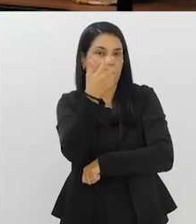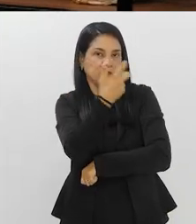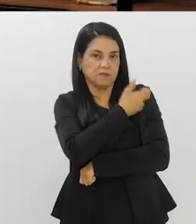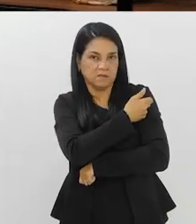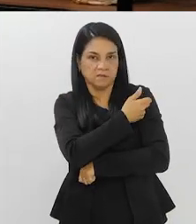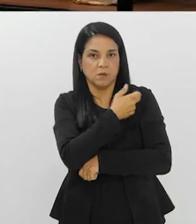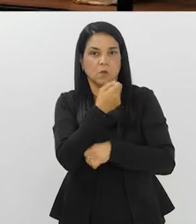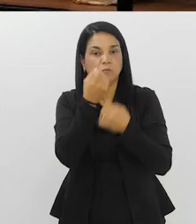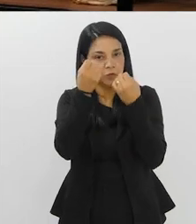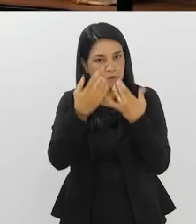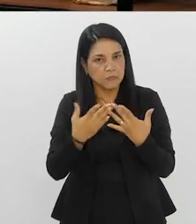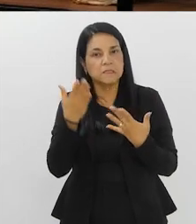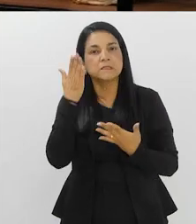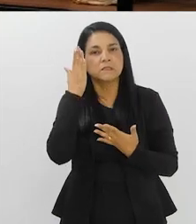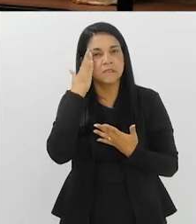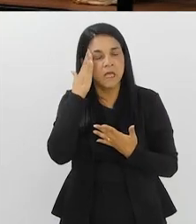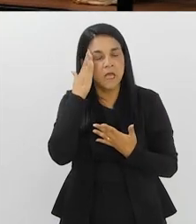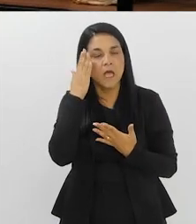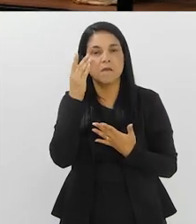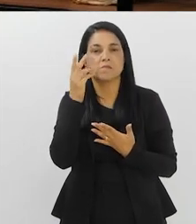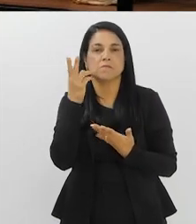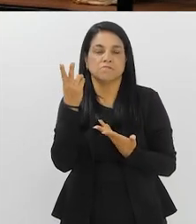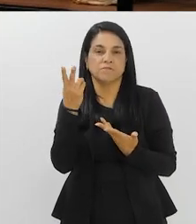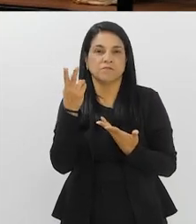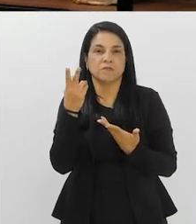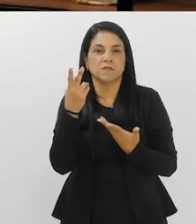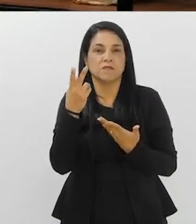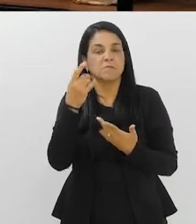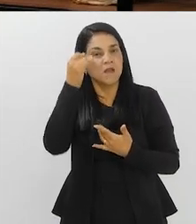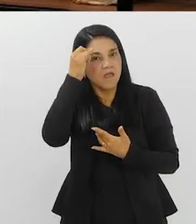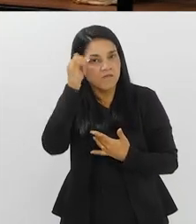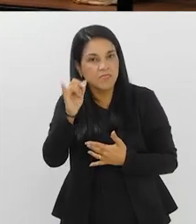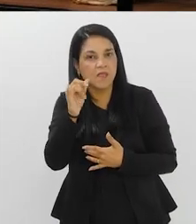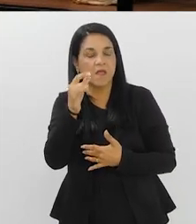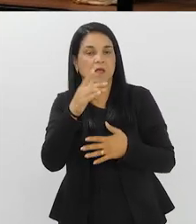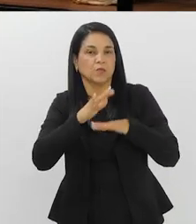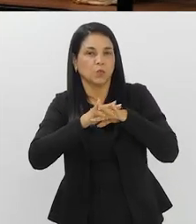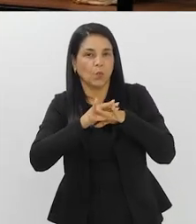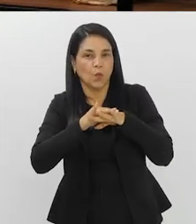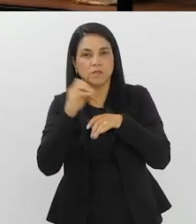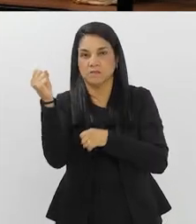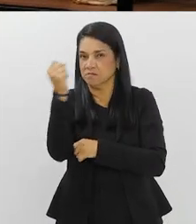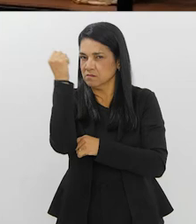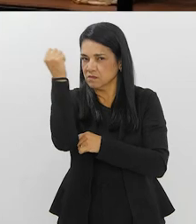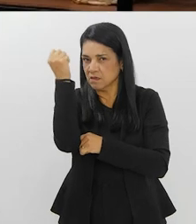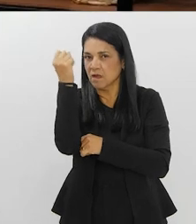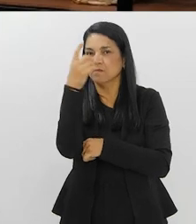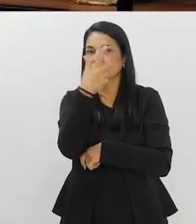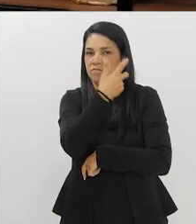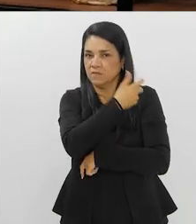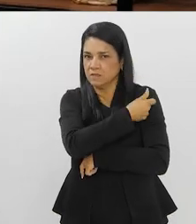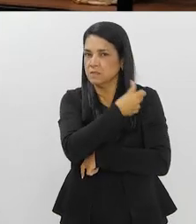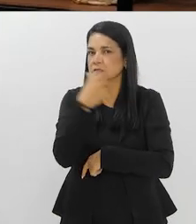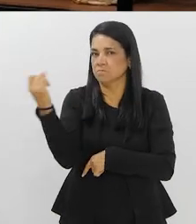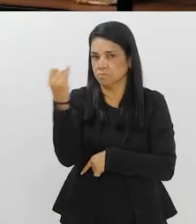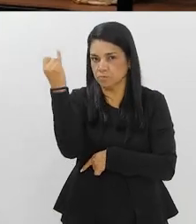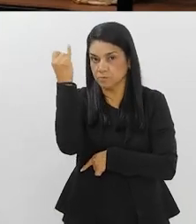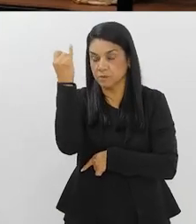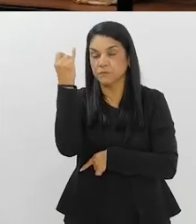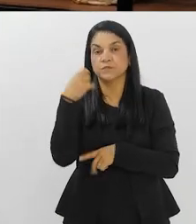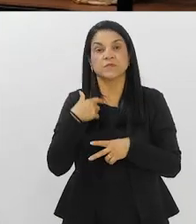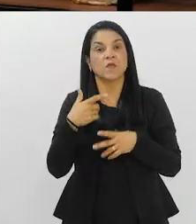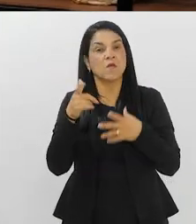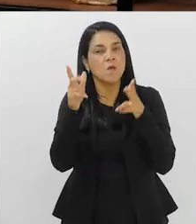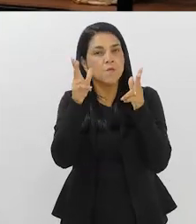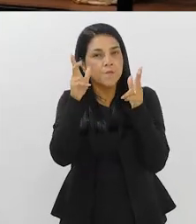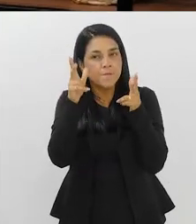sabe da importância que as vacinas têm na prevenção de casos graves, de uma série de doenças, né? E